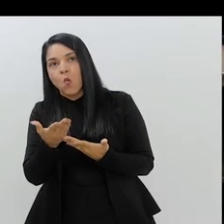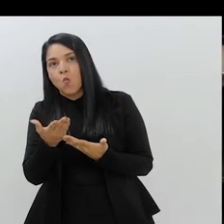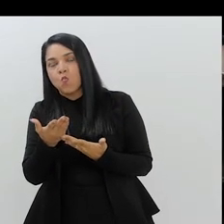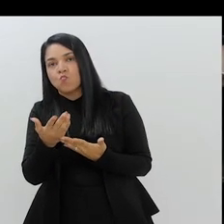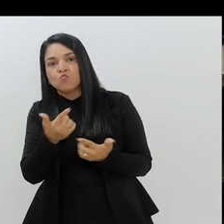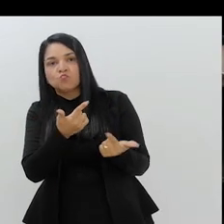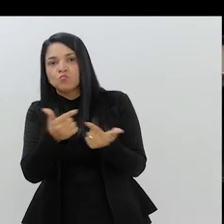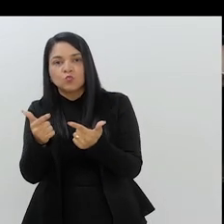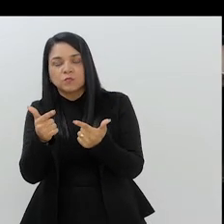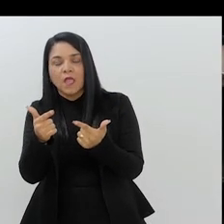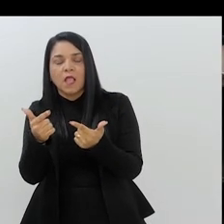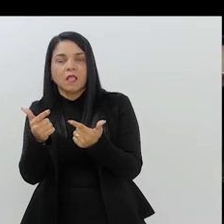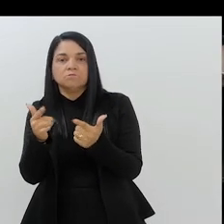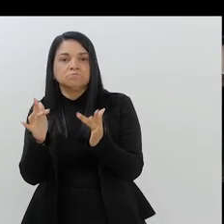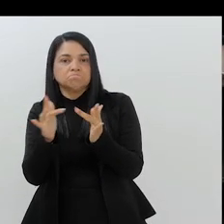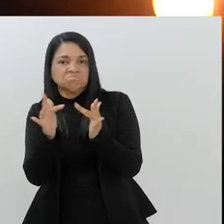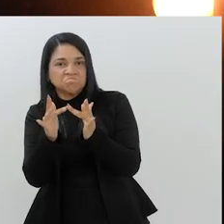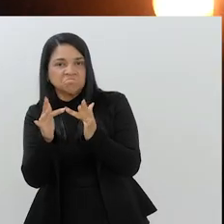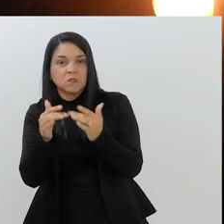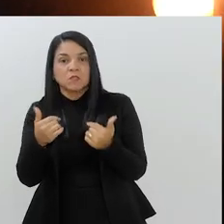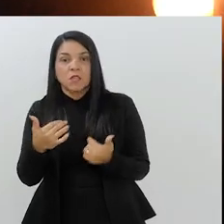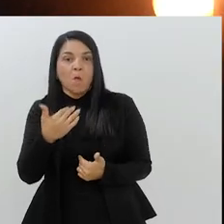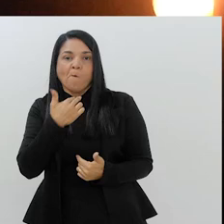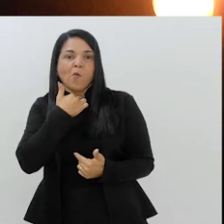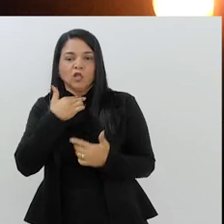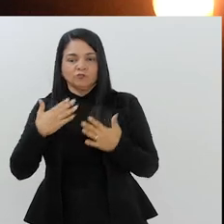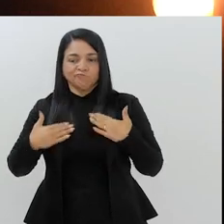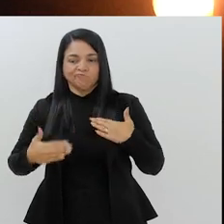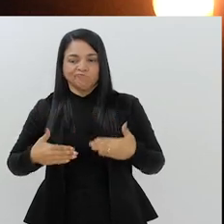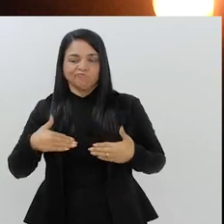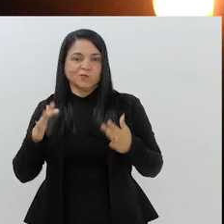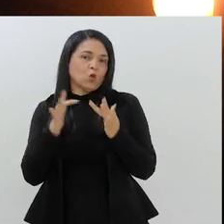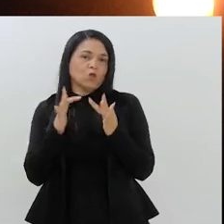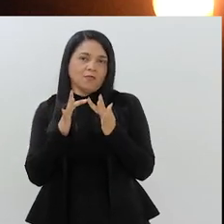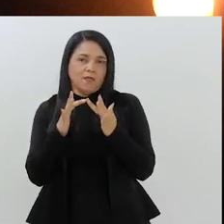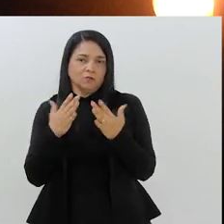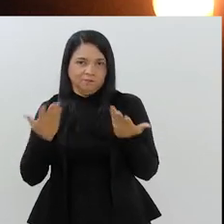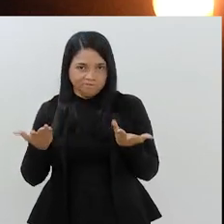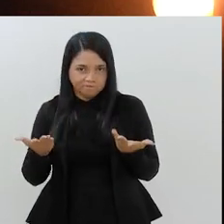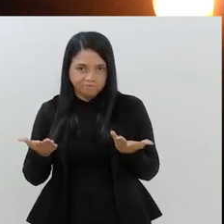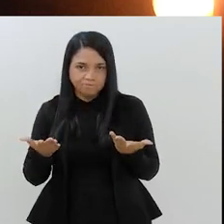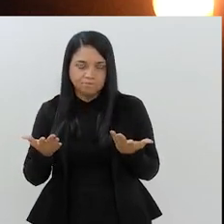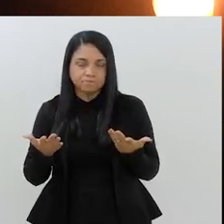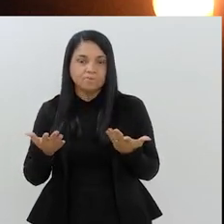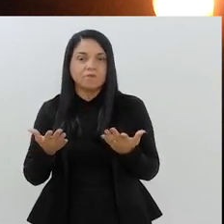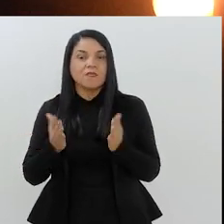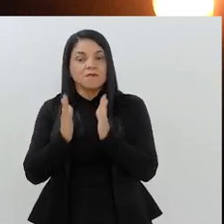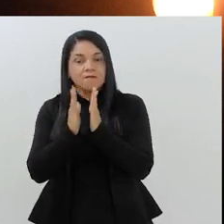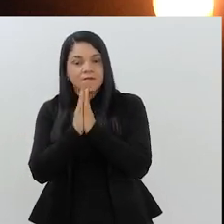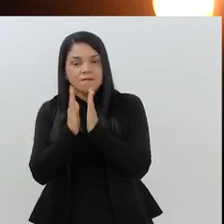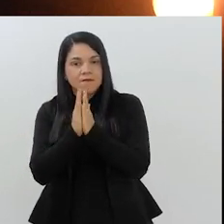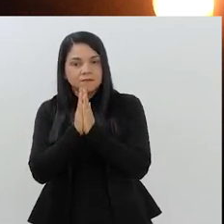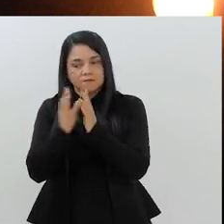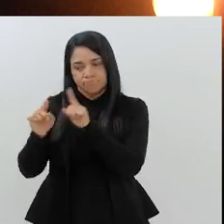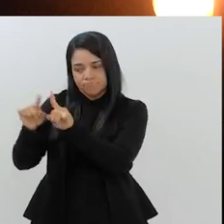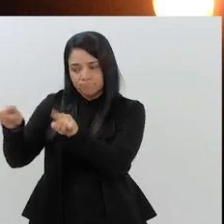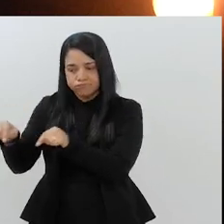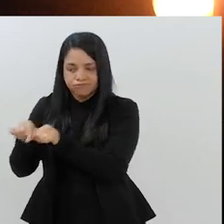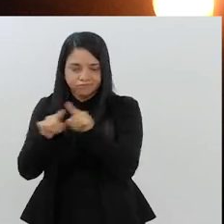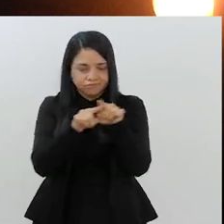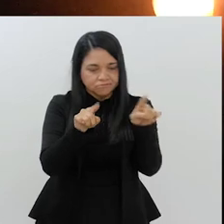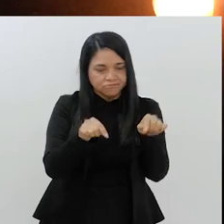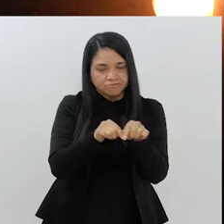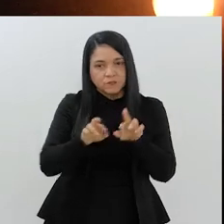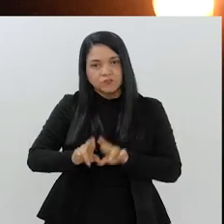casados ou não são parentes, eles não têm contato físico. Então, para que não haja também o contato